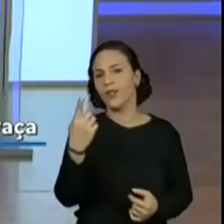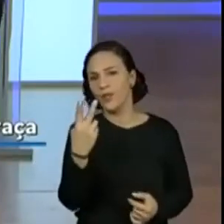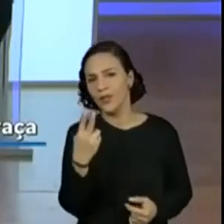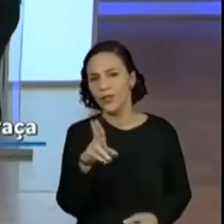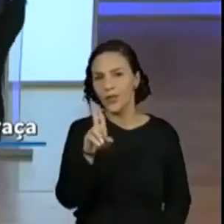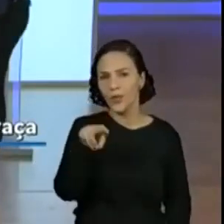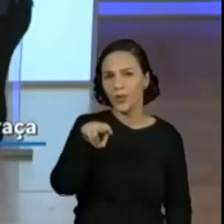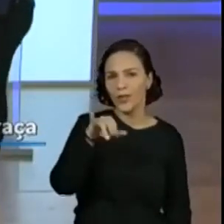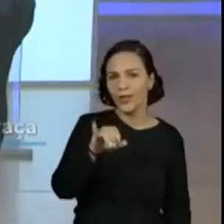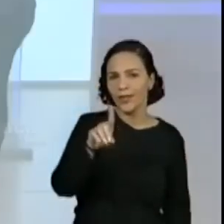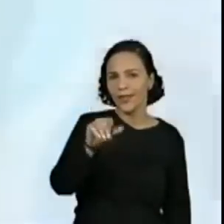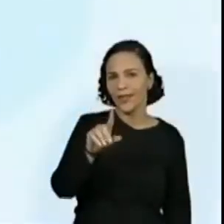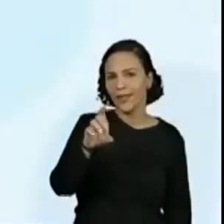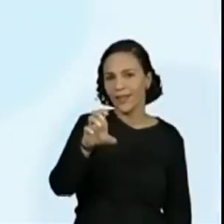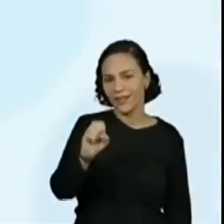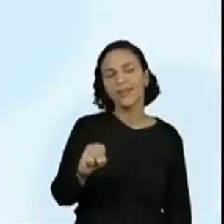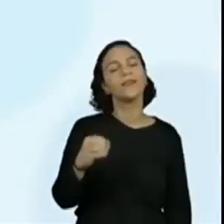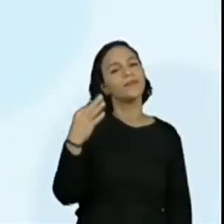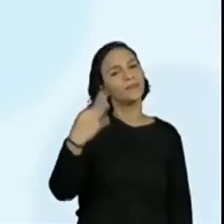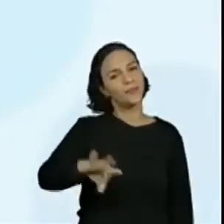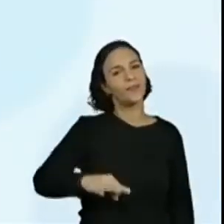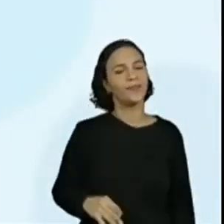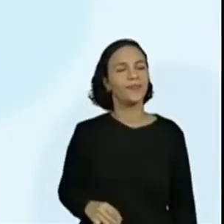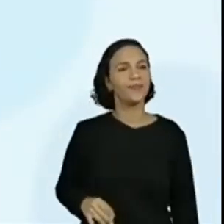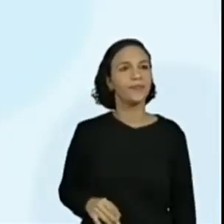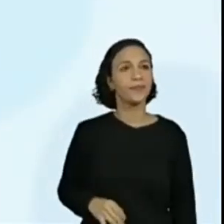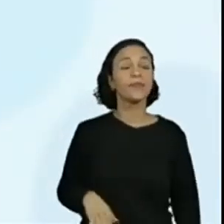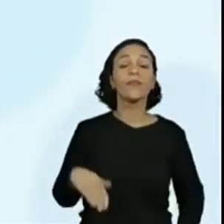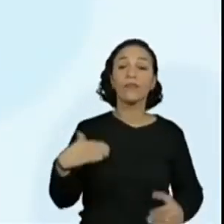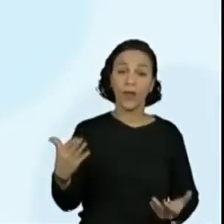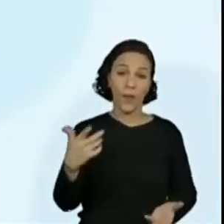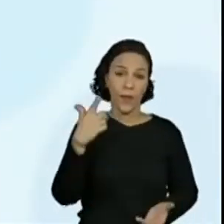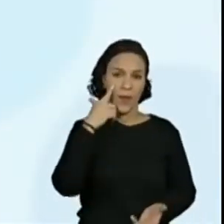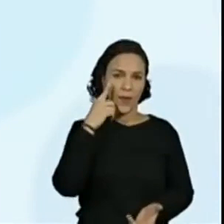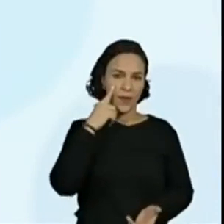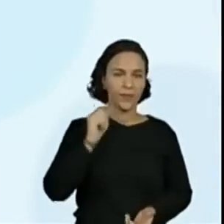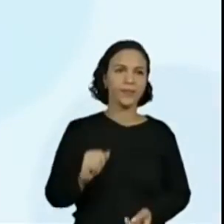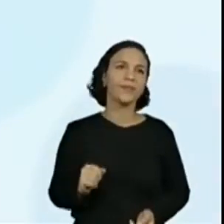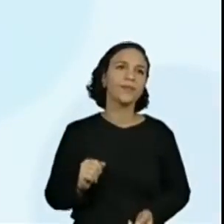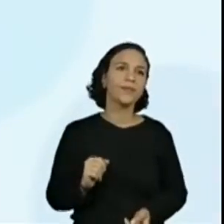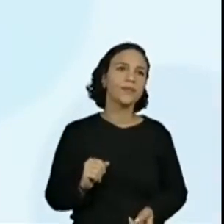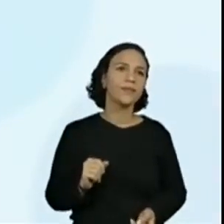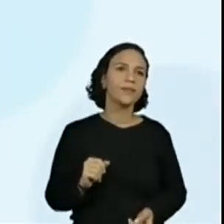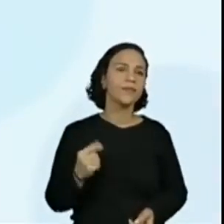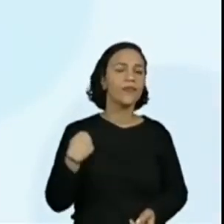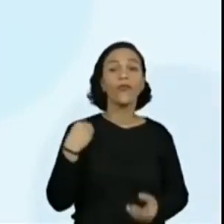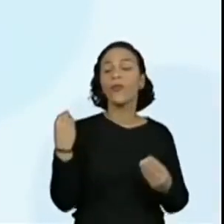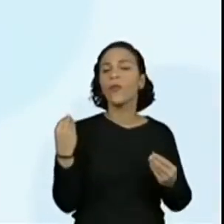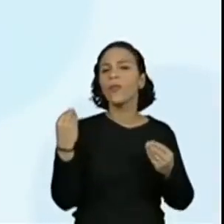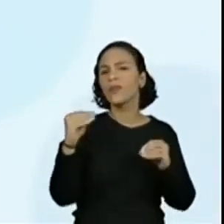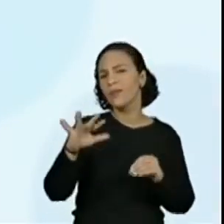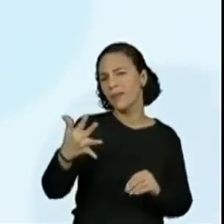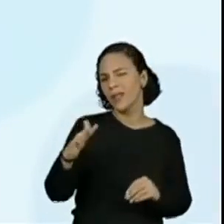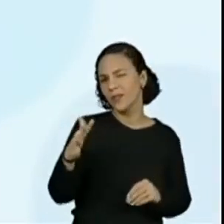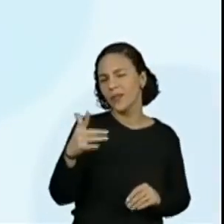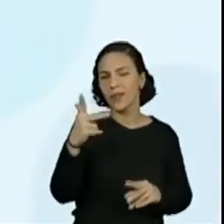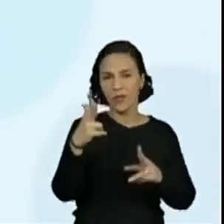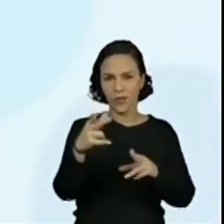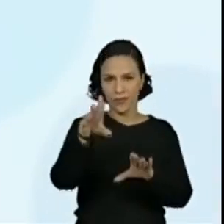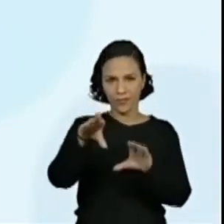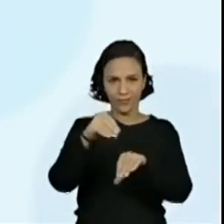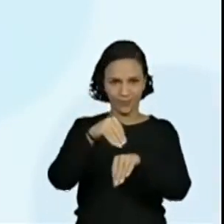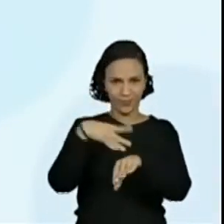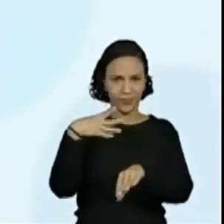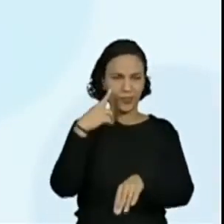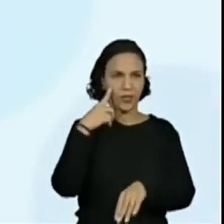Então, é isso mesmo que a gente queria. Então, olha lá. Vou colocar mais ou menos aí o que eles colocaram. Uma